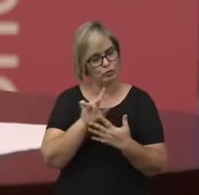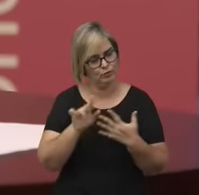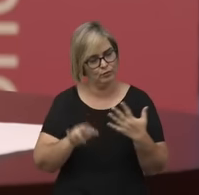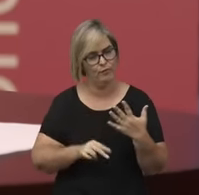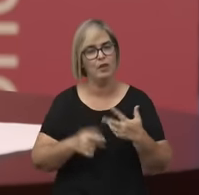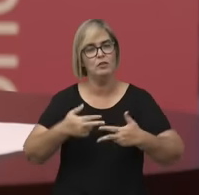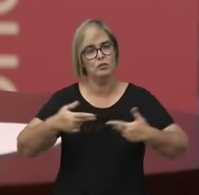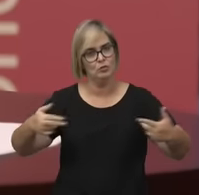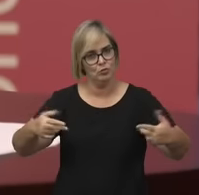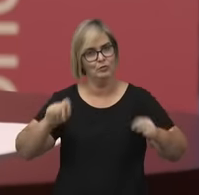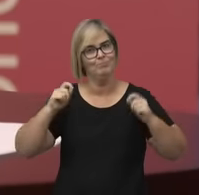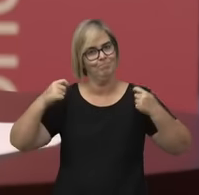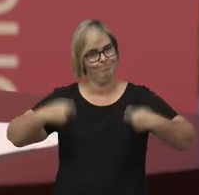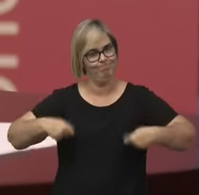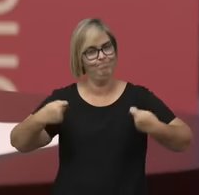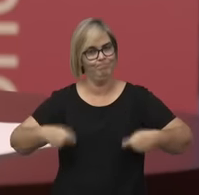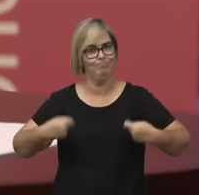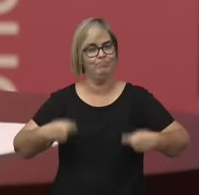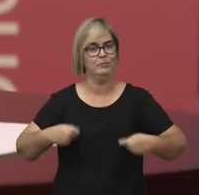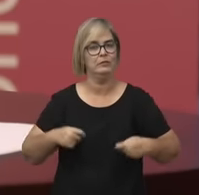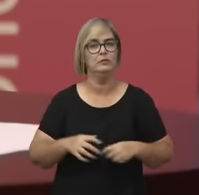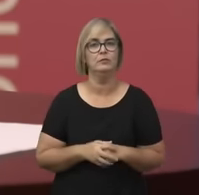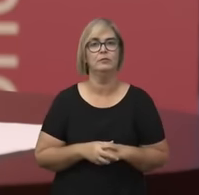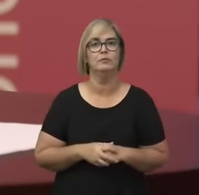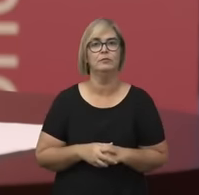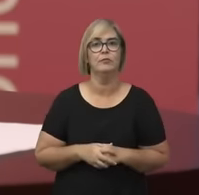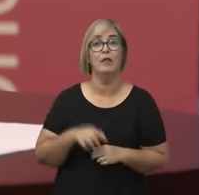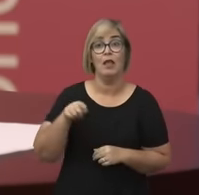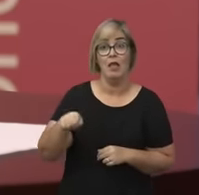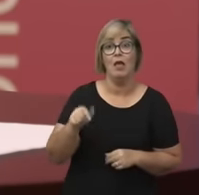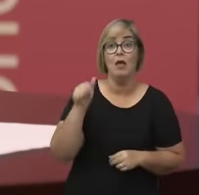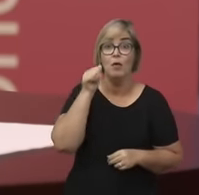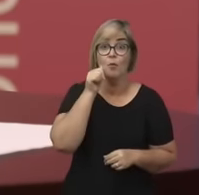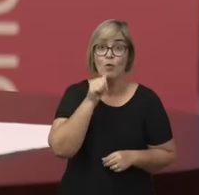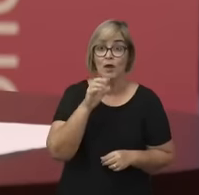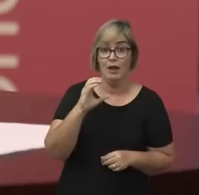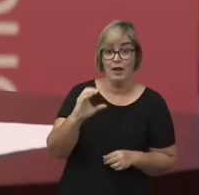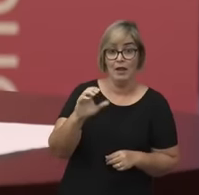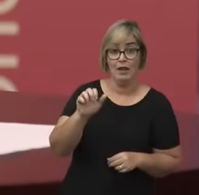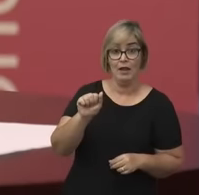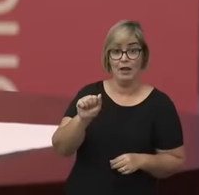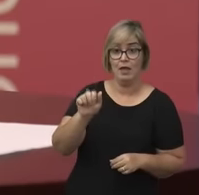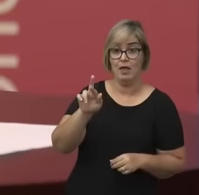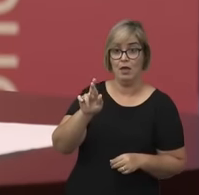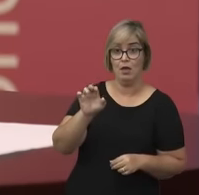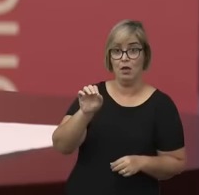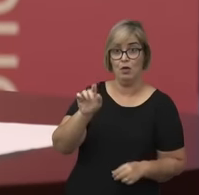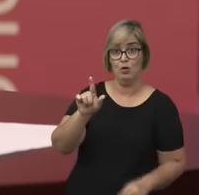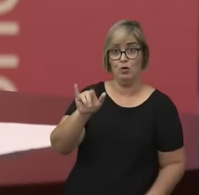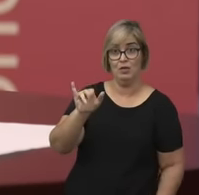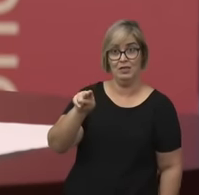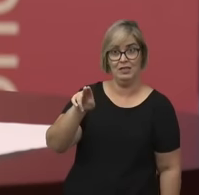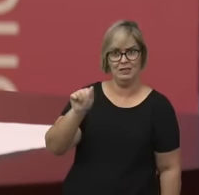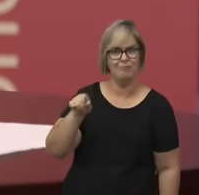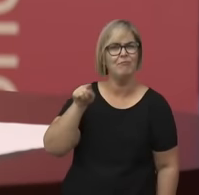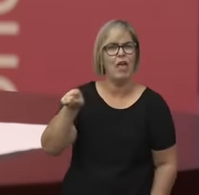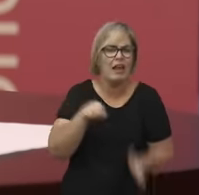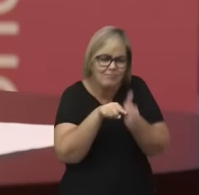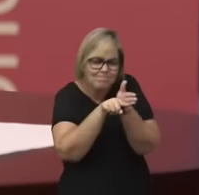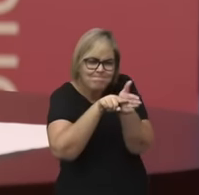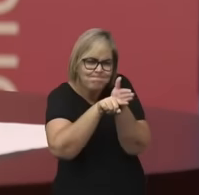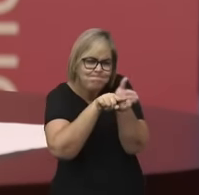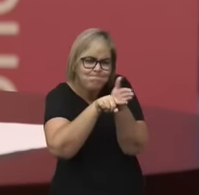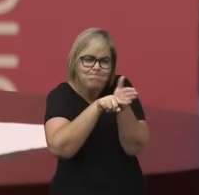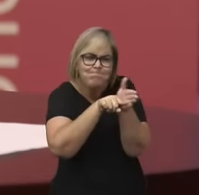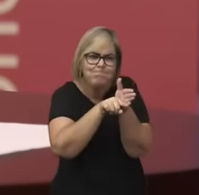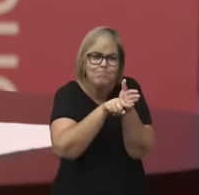a Carolina Criado Pérez faz nessa obra uma investigação sobre como a